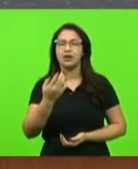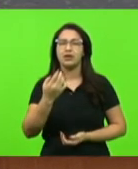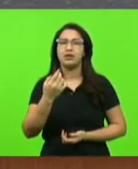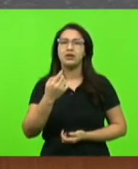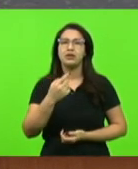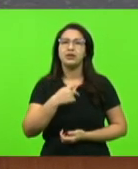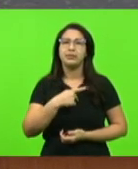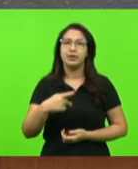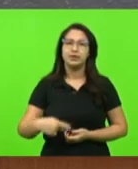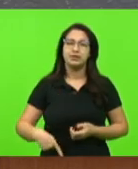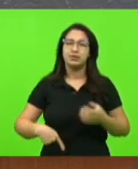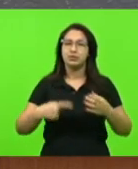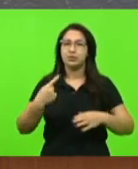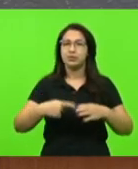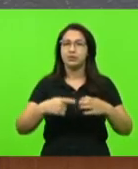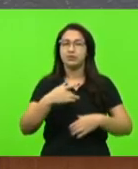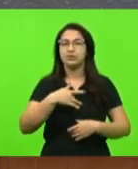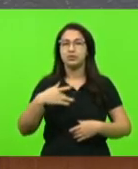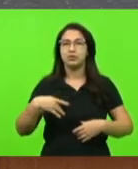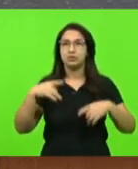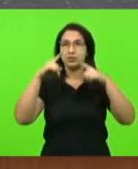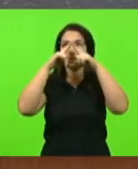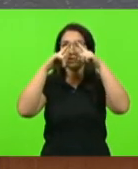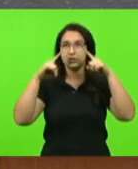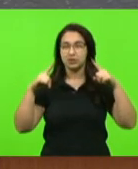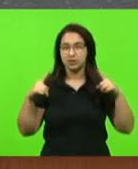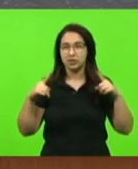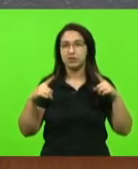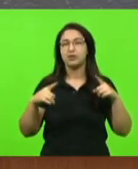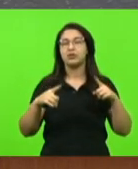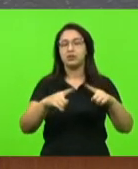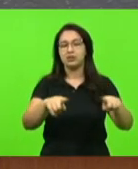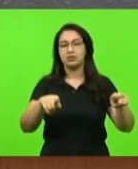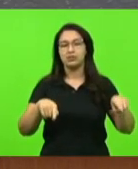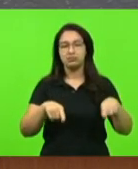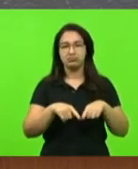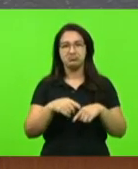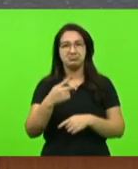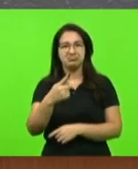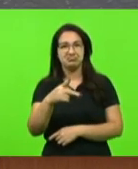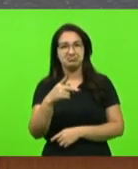Comissão de Saúde do Gabinete, seu pronunciamento.